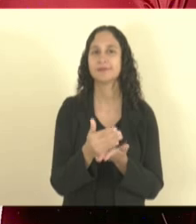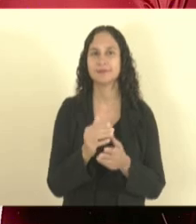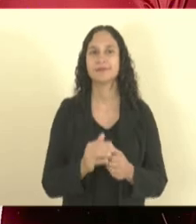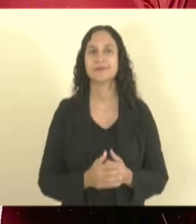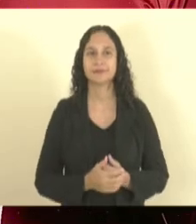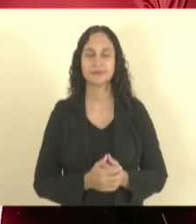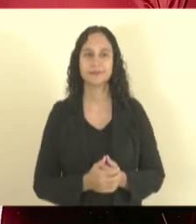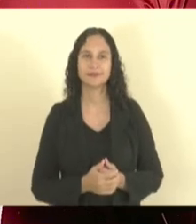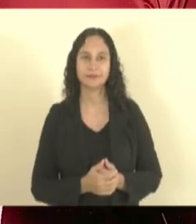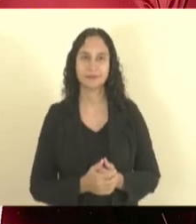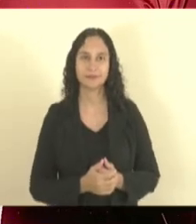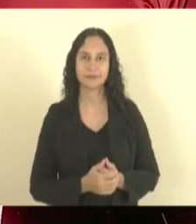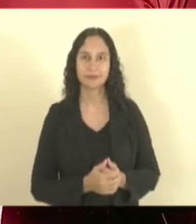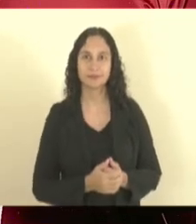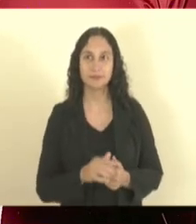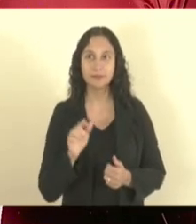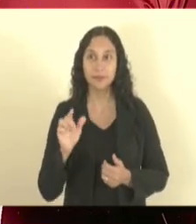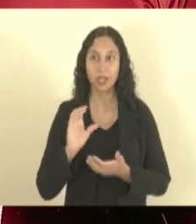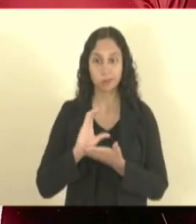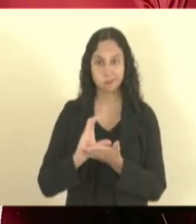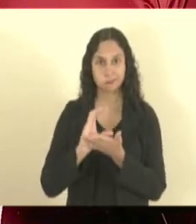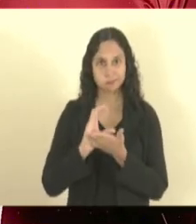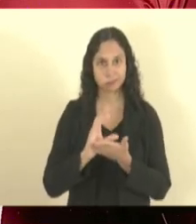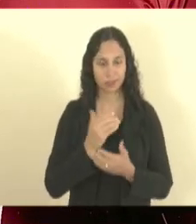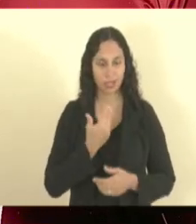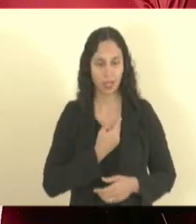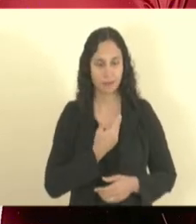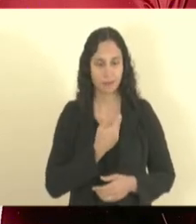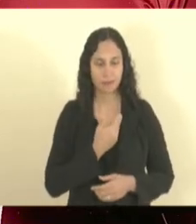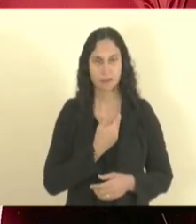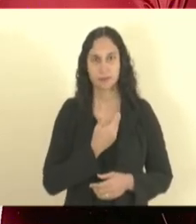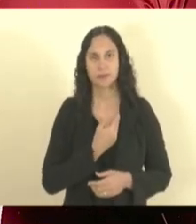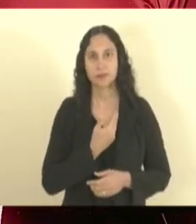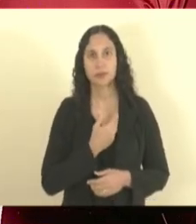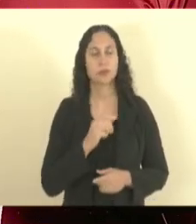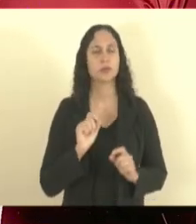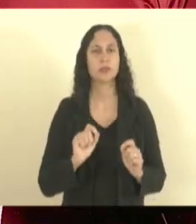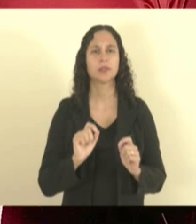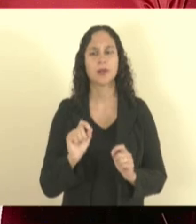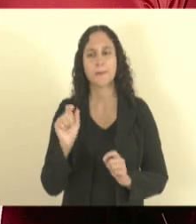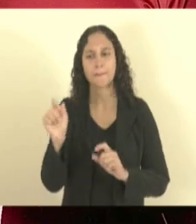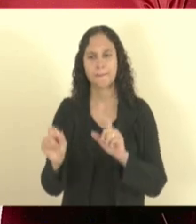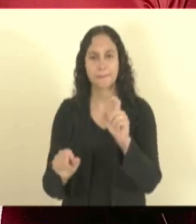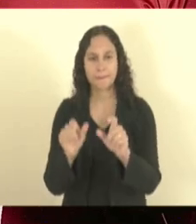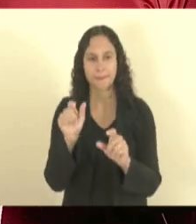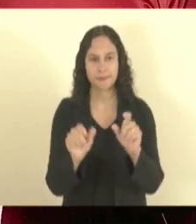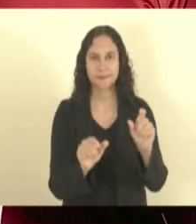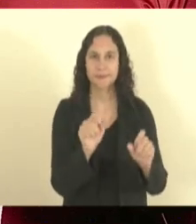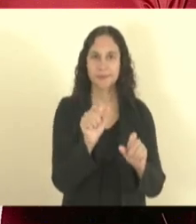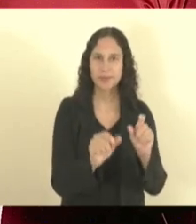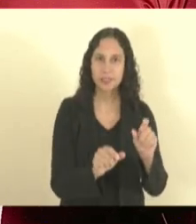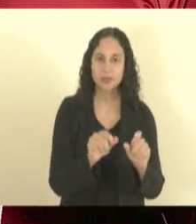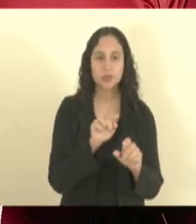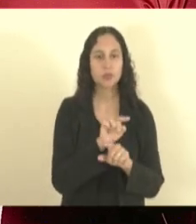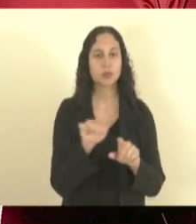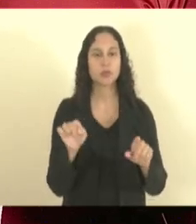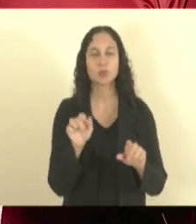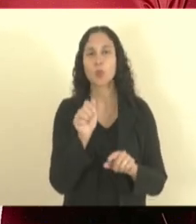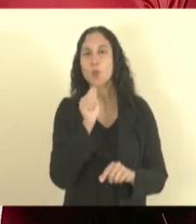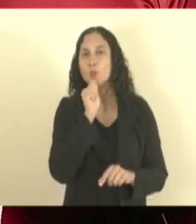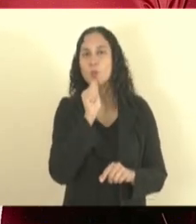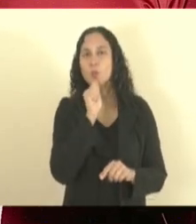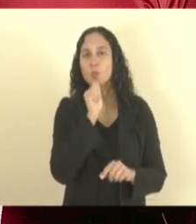o Crédio Amigo, na realidade, ele pega aquela pessoa mesmo que não tem nem conta.